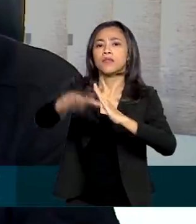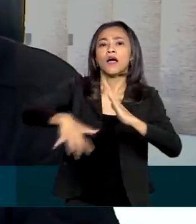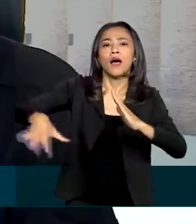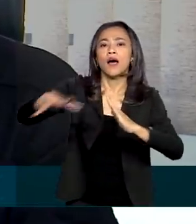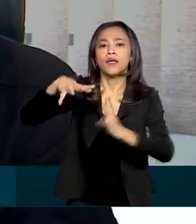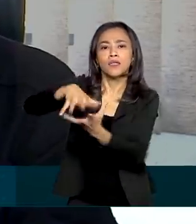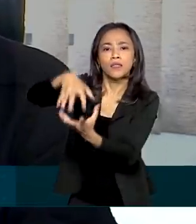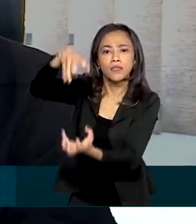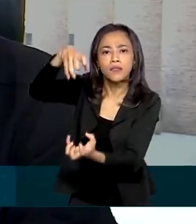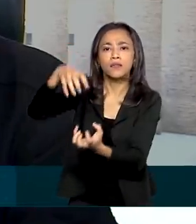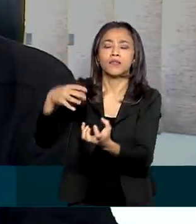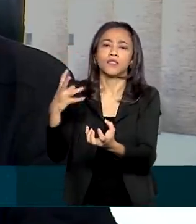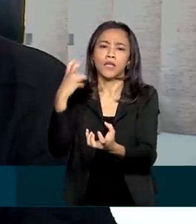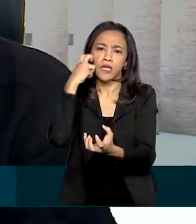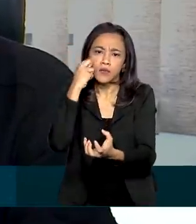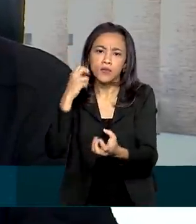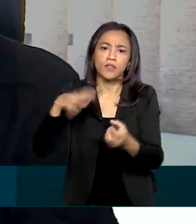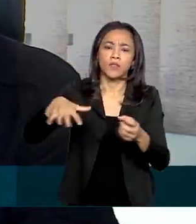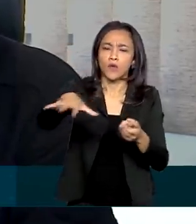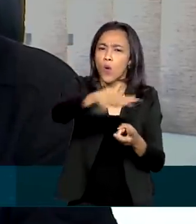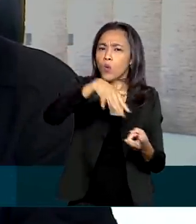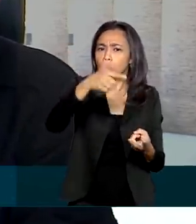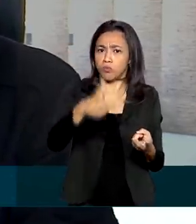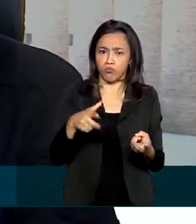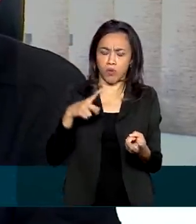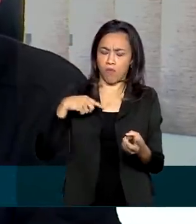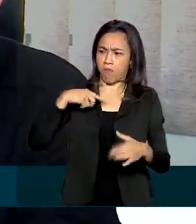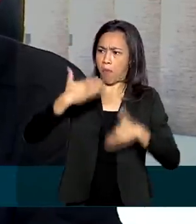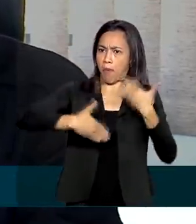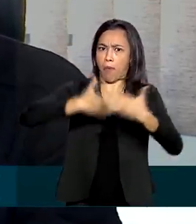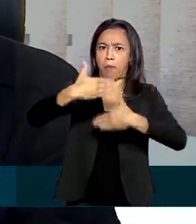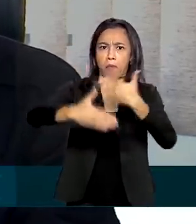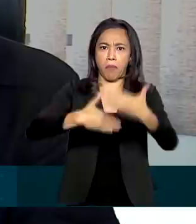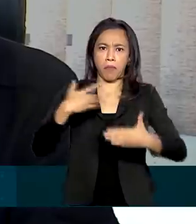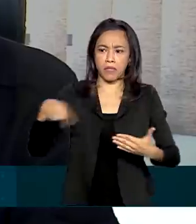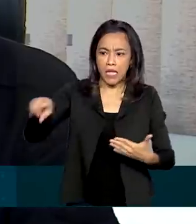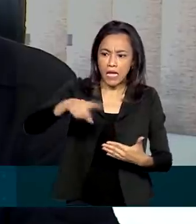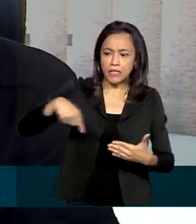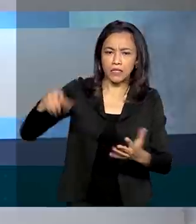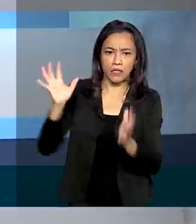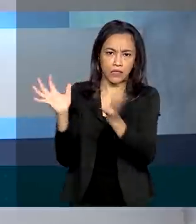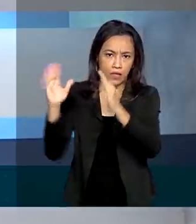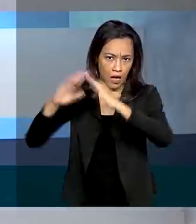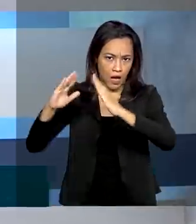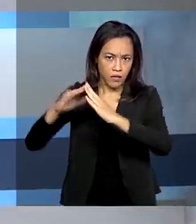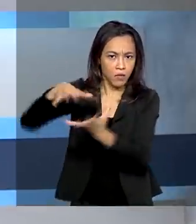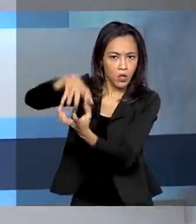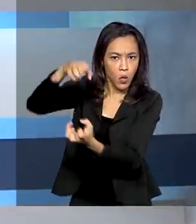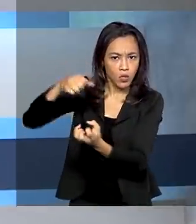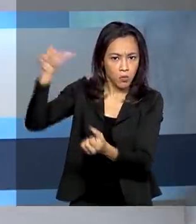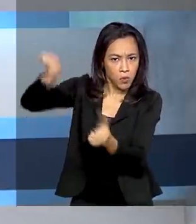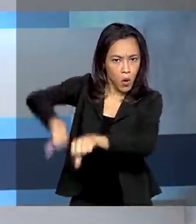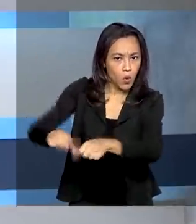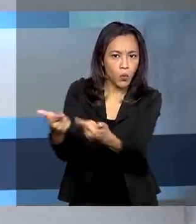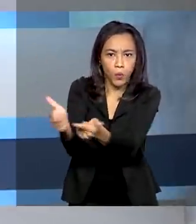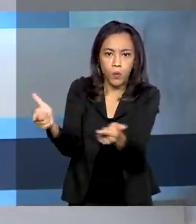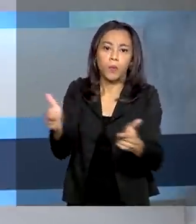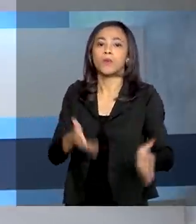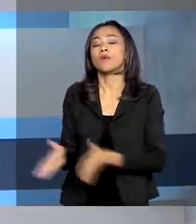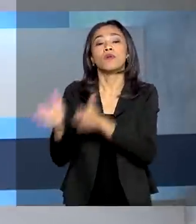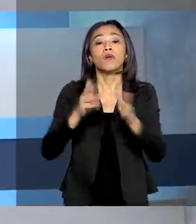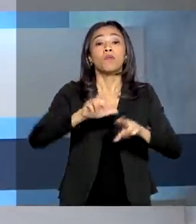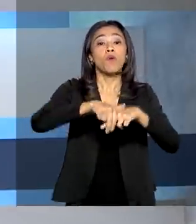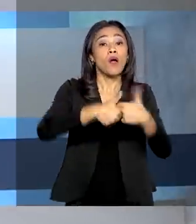tivemos casos também de evolução para a covid nesses asilos com idosos. Por causa da pandemia,